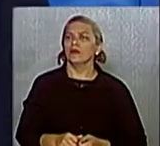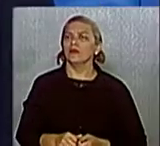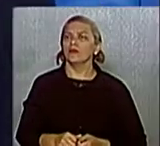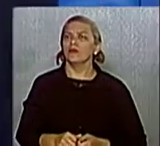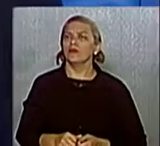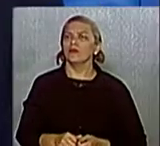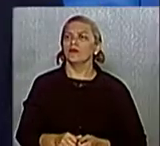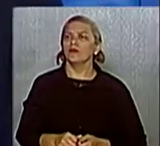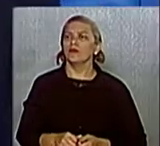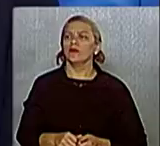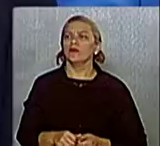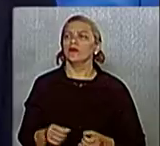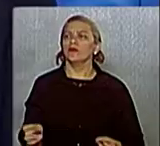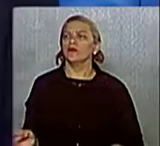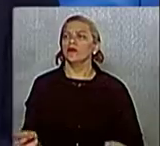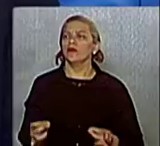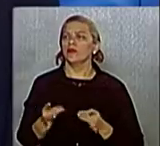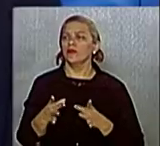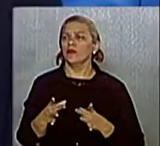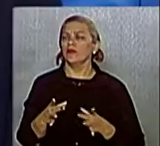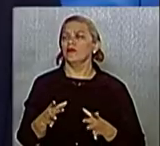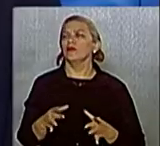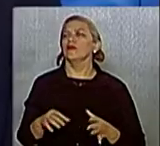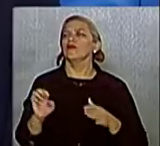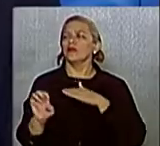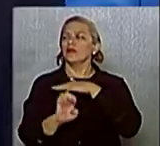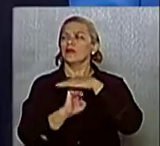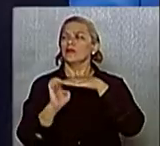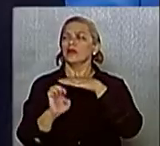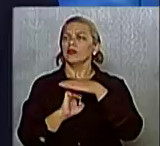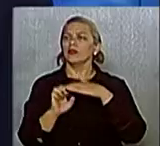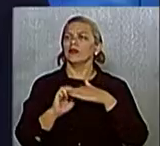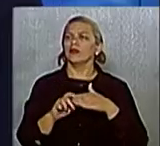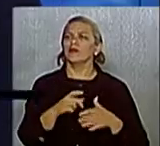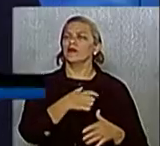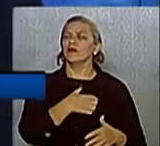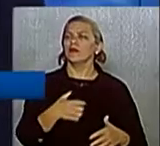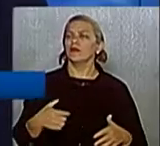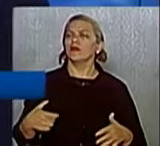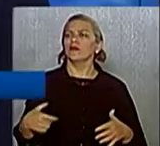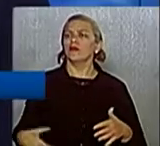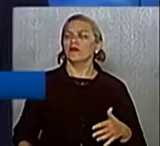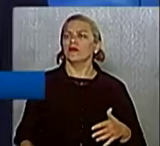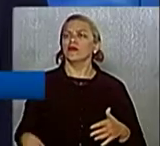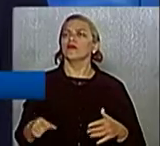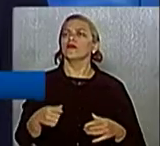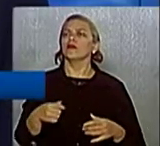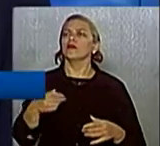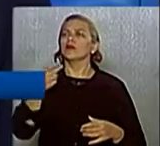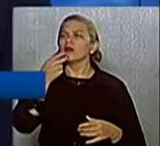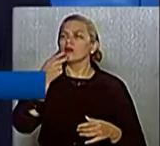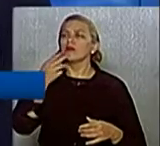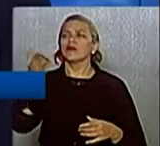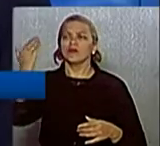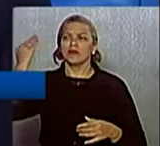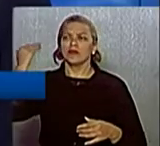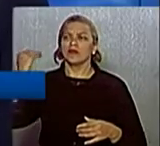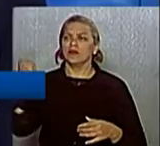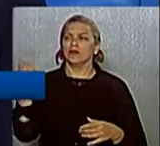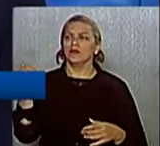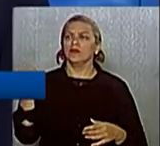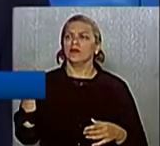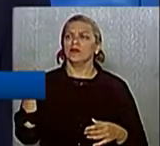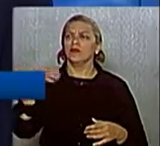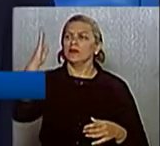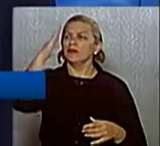É simples. A empresa pública, como eu já disse anteriormente, ela mal administrada, ela